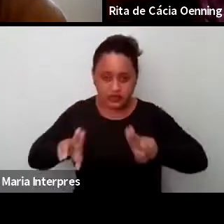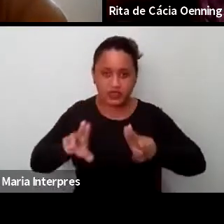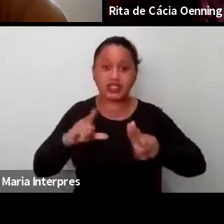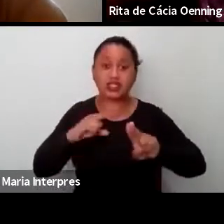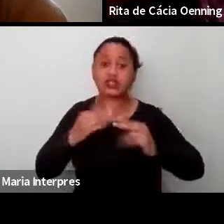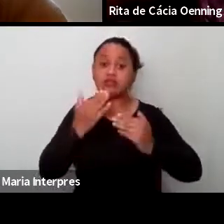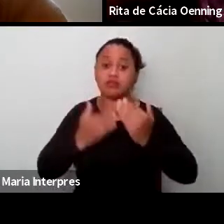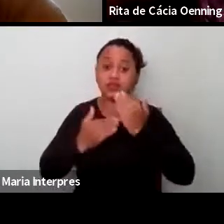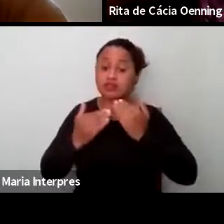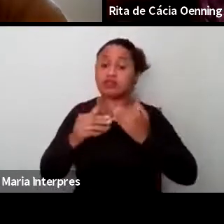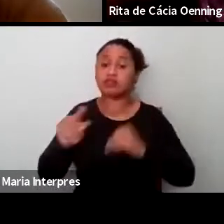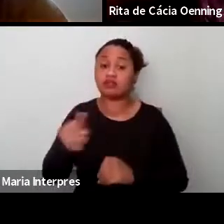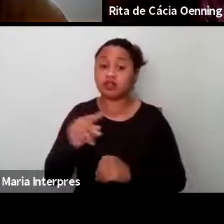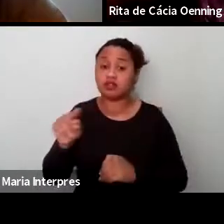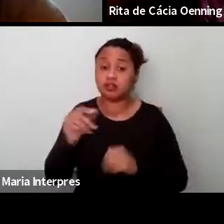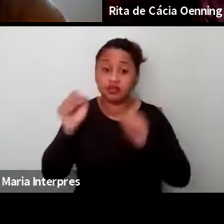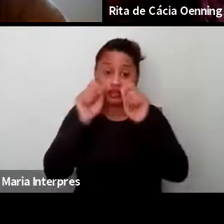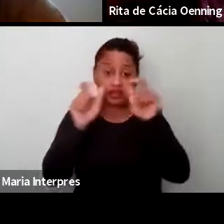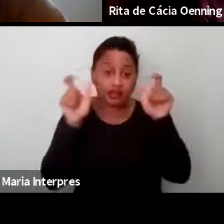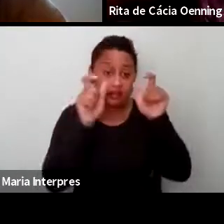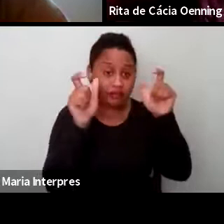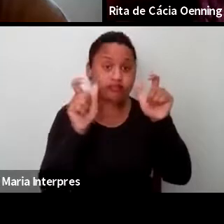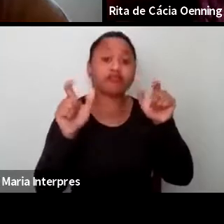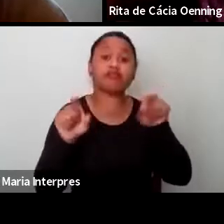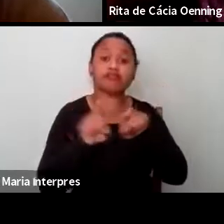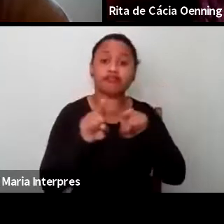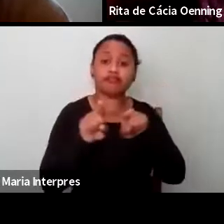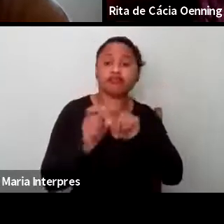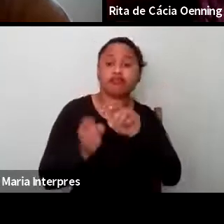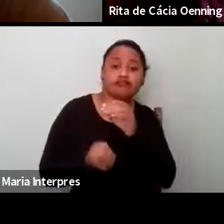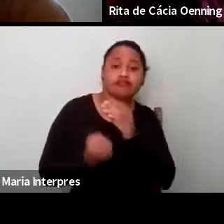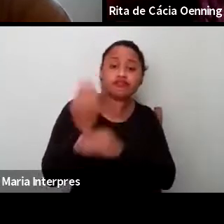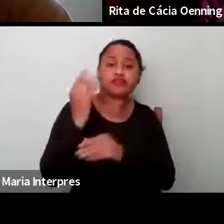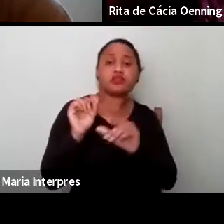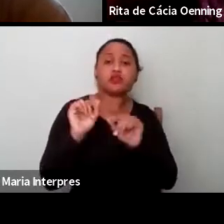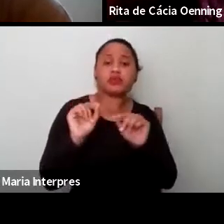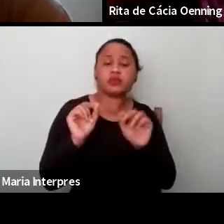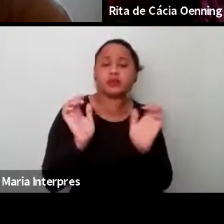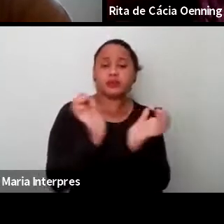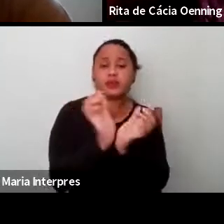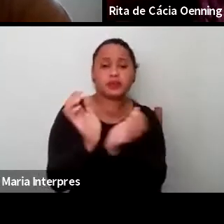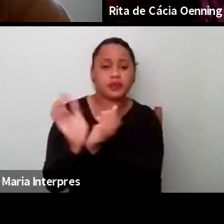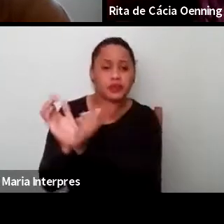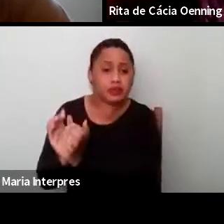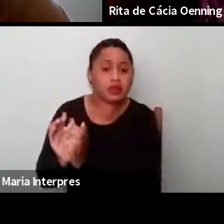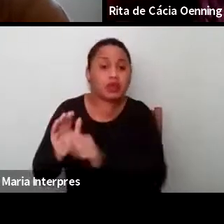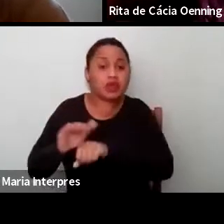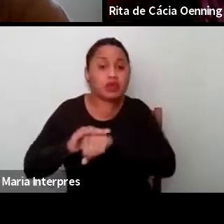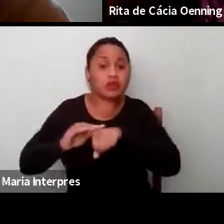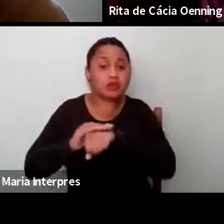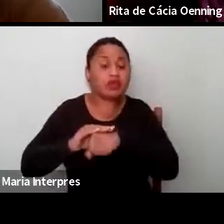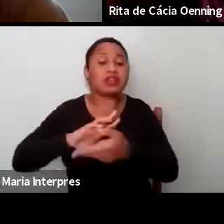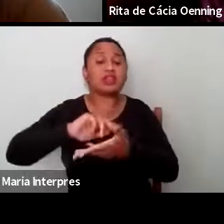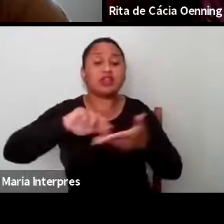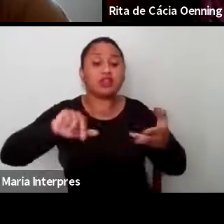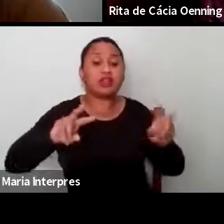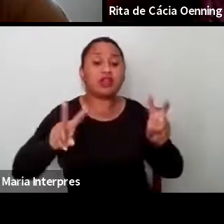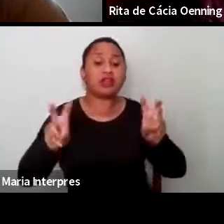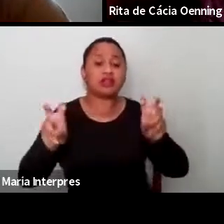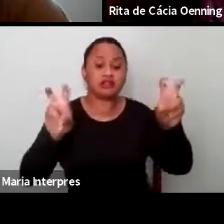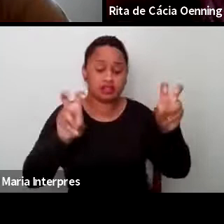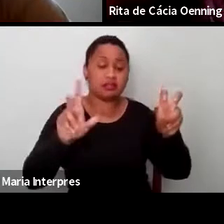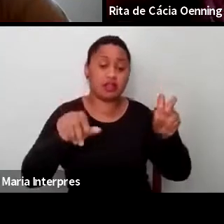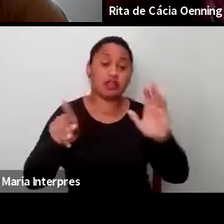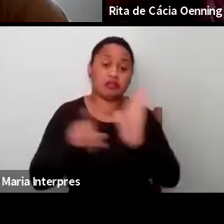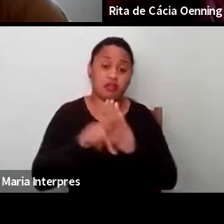os professores olhassem para isso e criassem agrupamentos que conversassem sobre várias questões que atravessam a violência